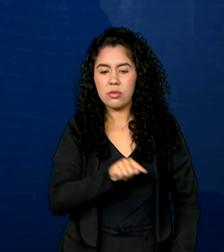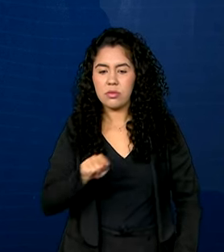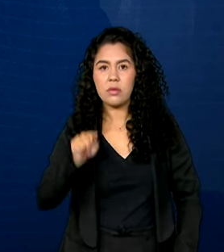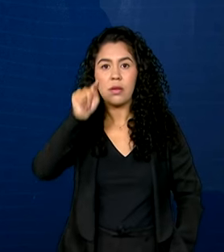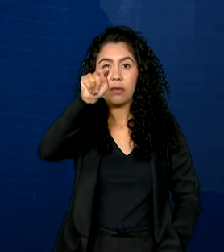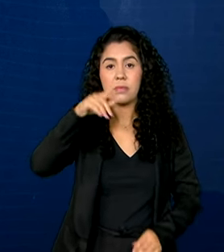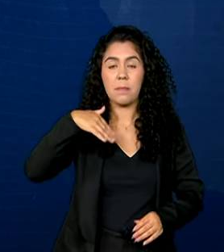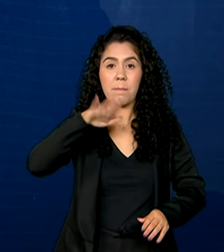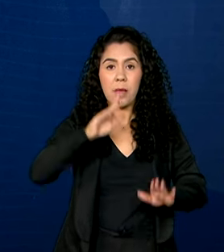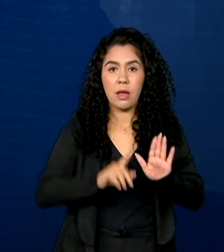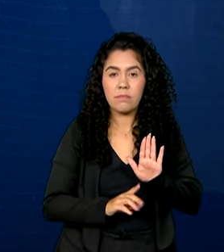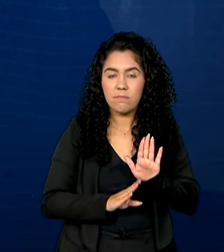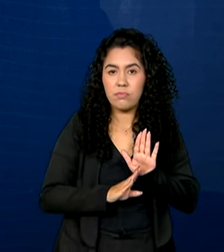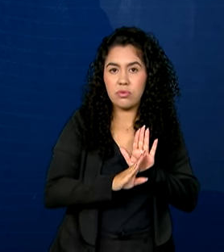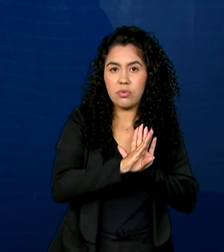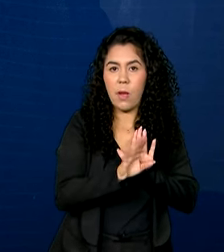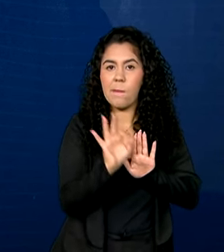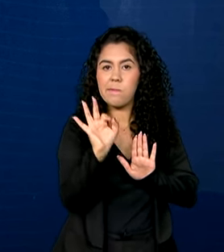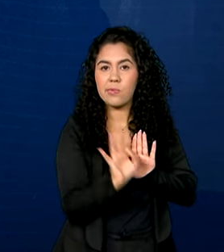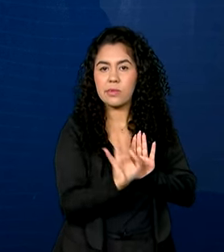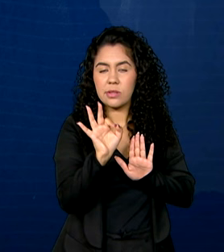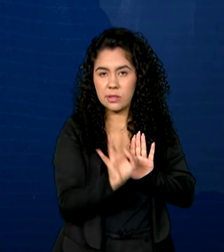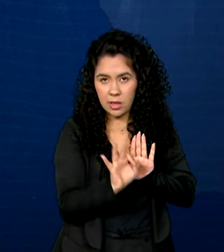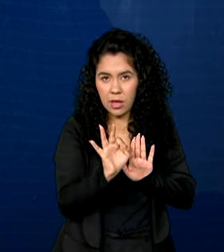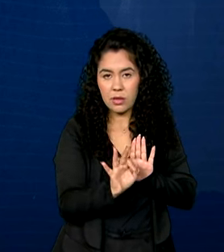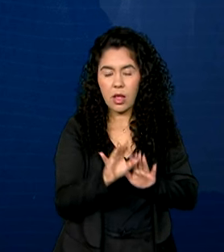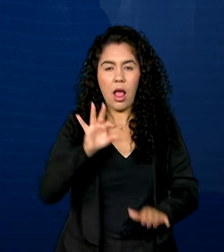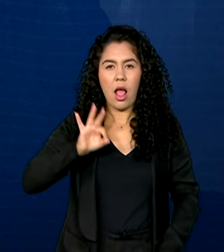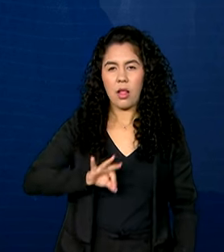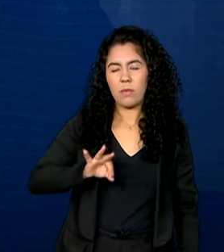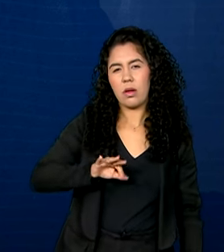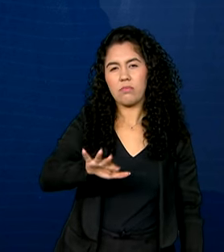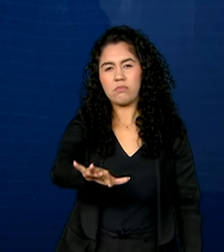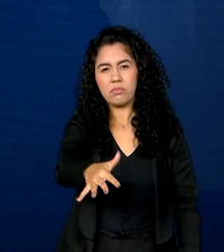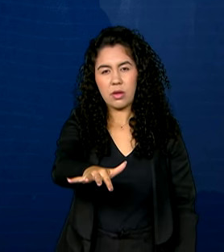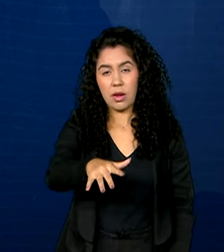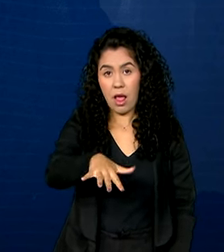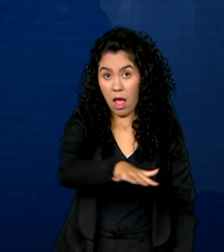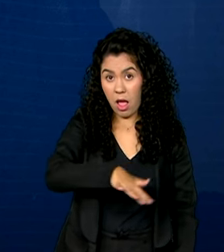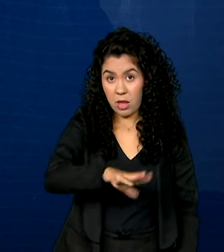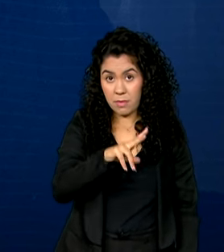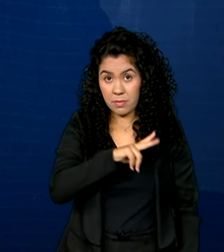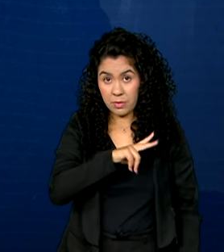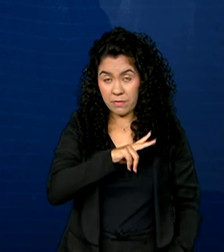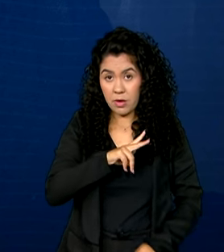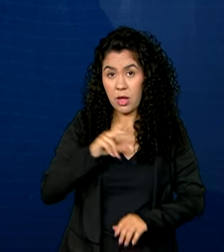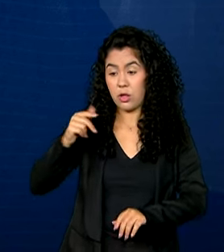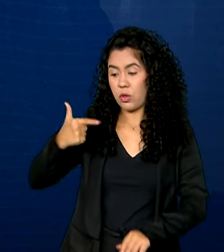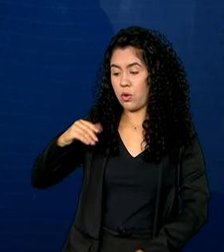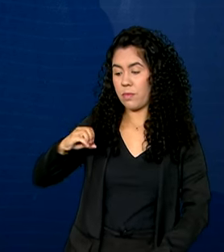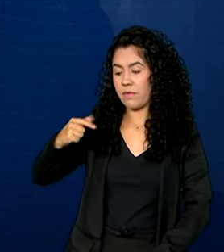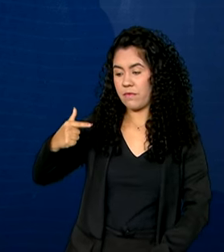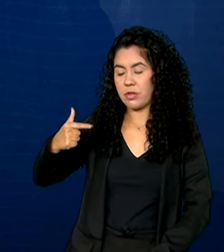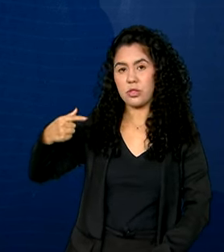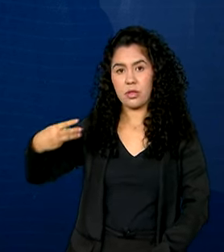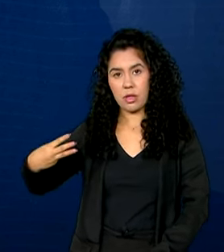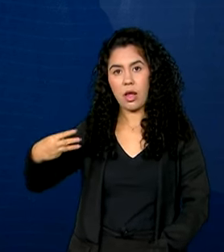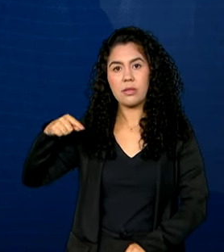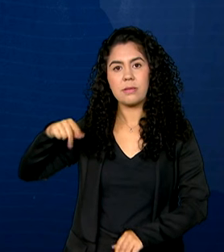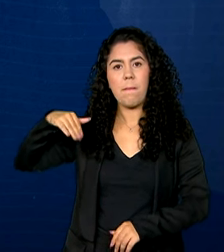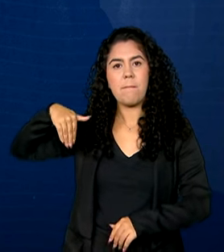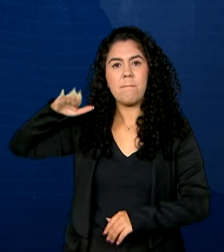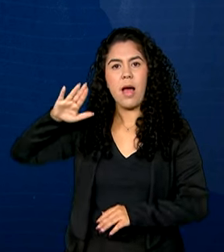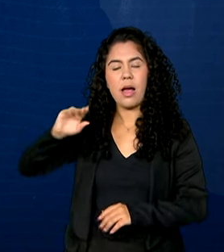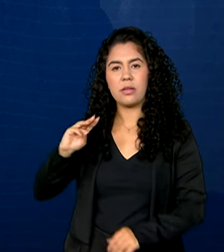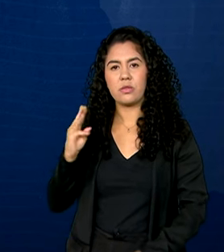crescimento percentual. A remuneração média no setor privado em 2023 foi maior que